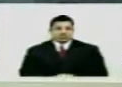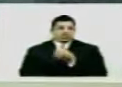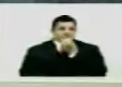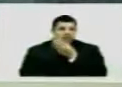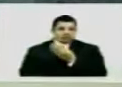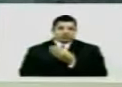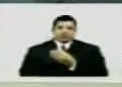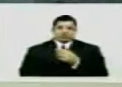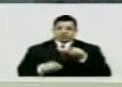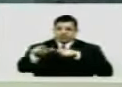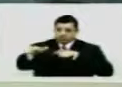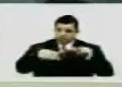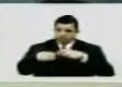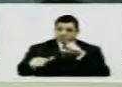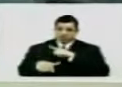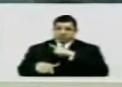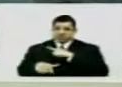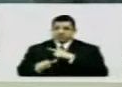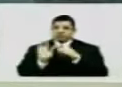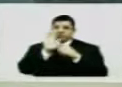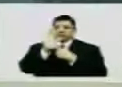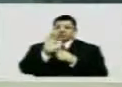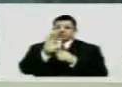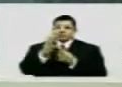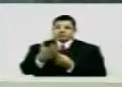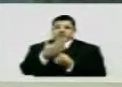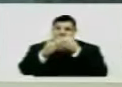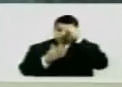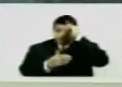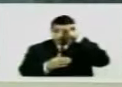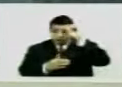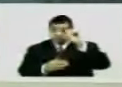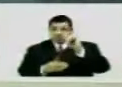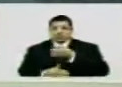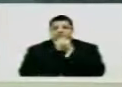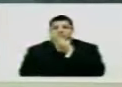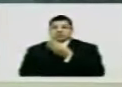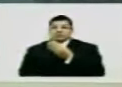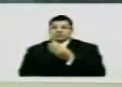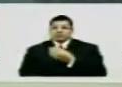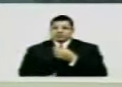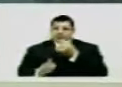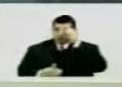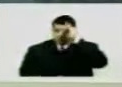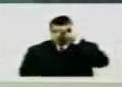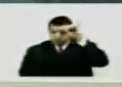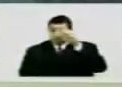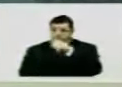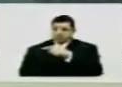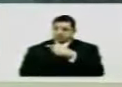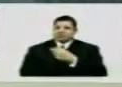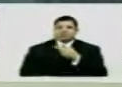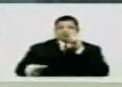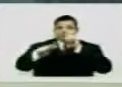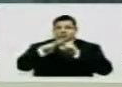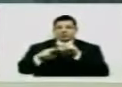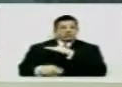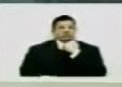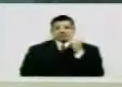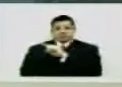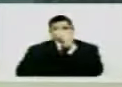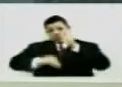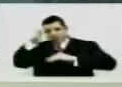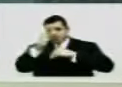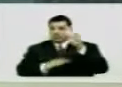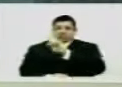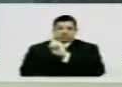É uma ação Que tem característica de prevenção E com prevenção Você não prende o assassino